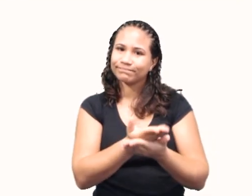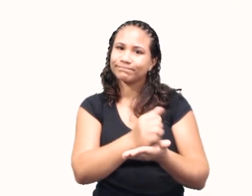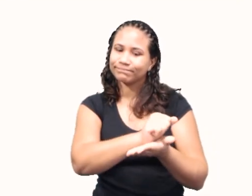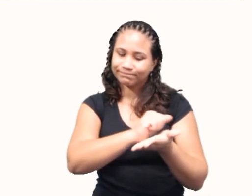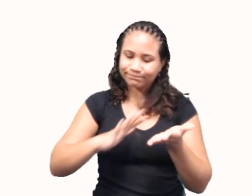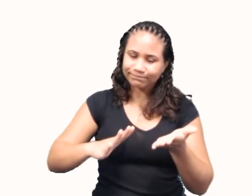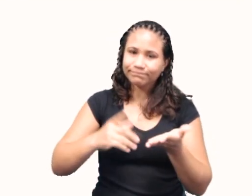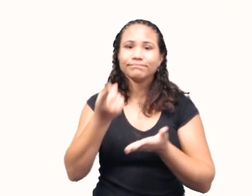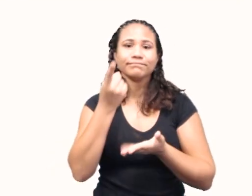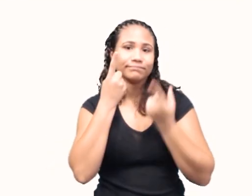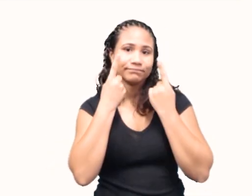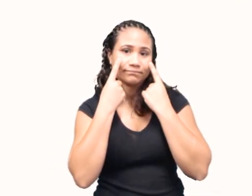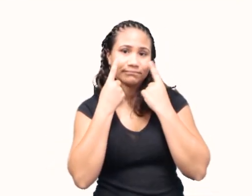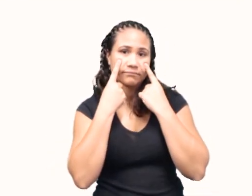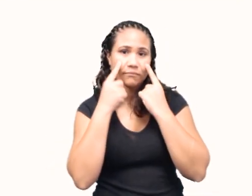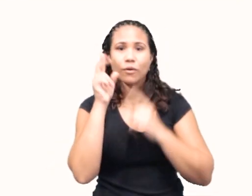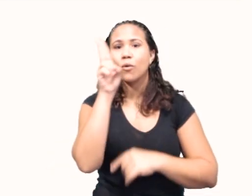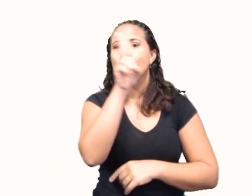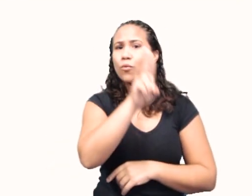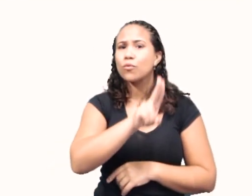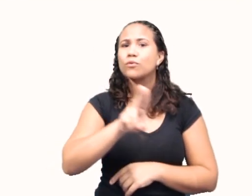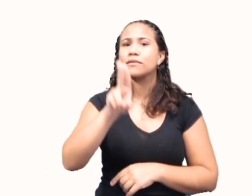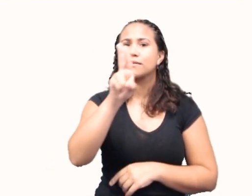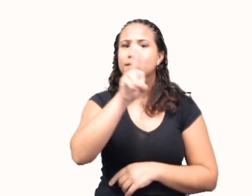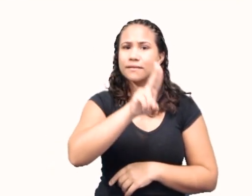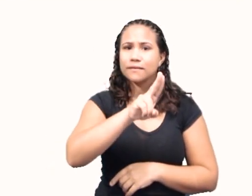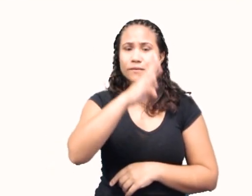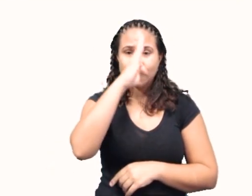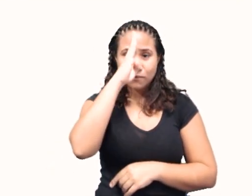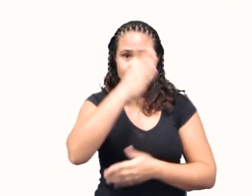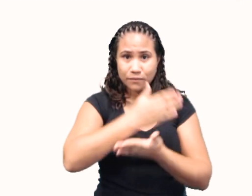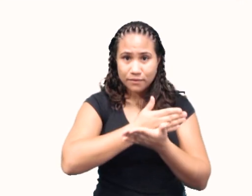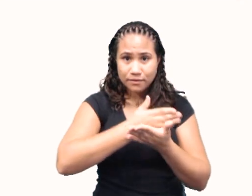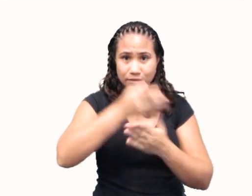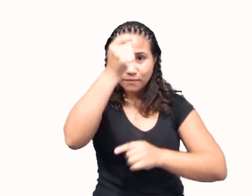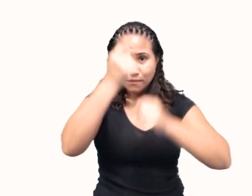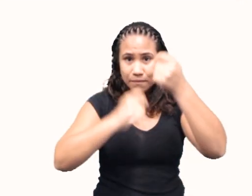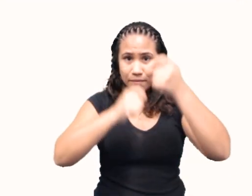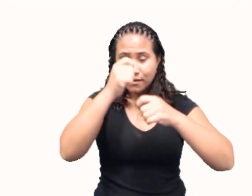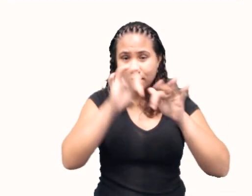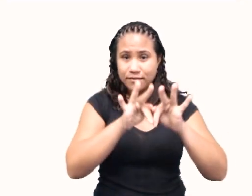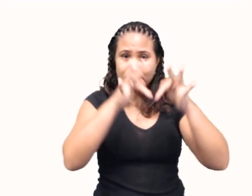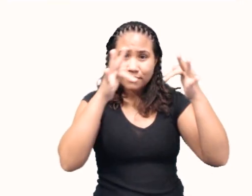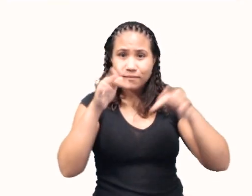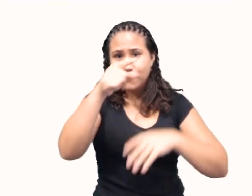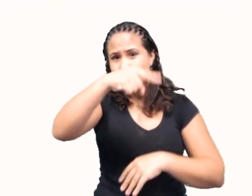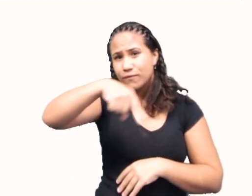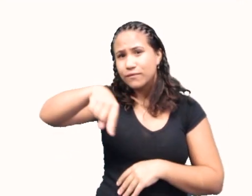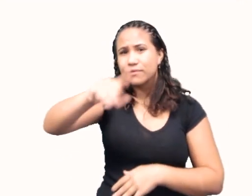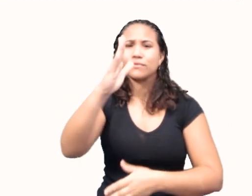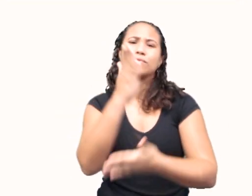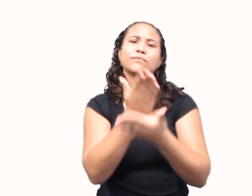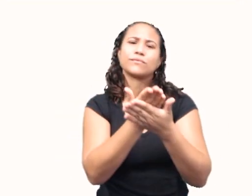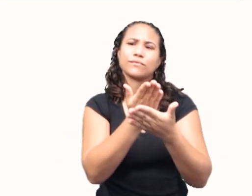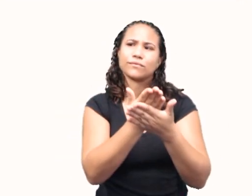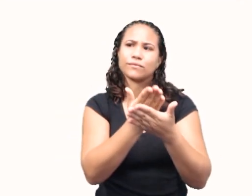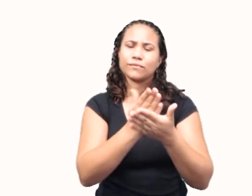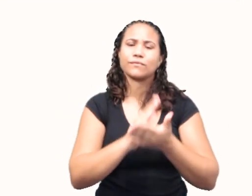Vejam só, utilizando os princípios de máquinas simples que você estudou,